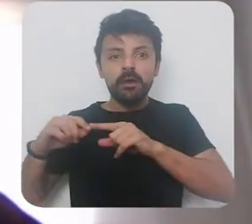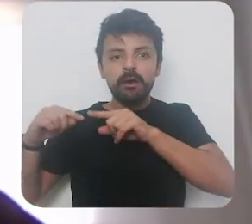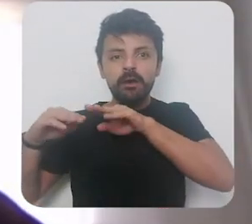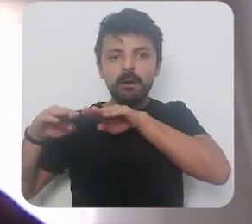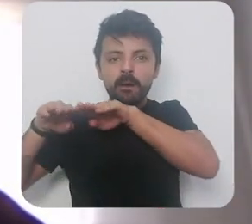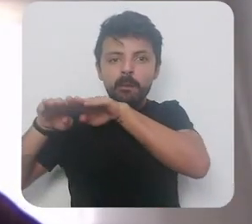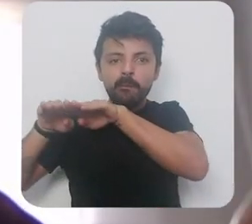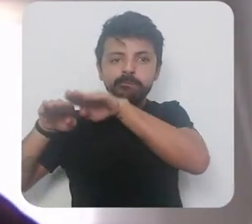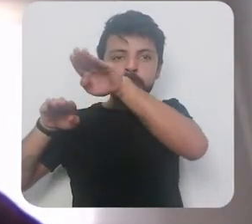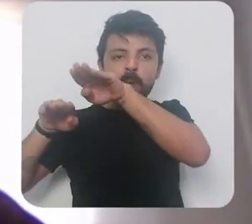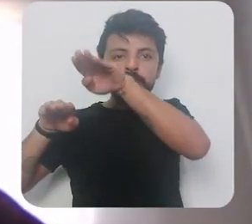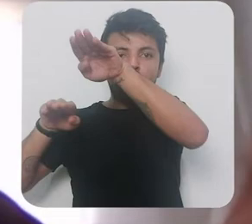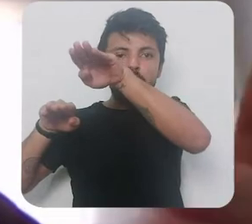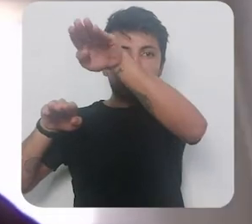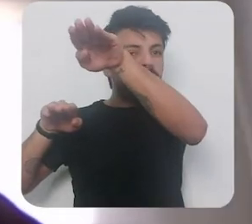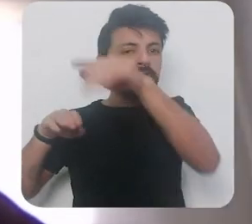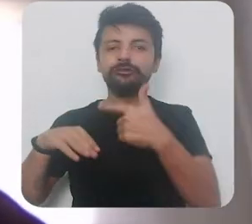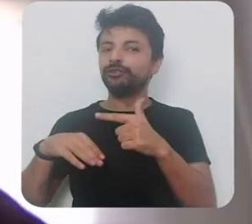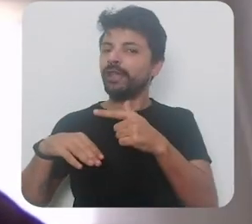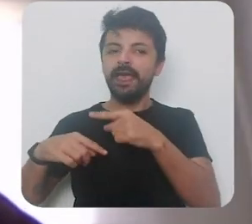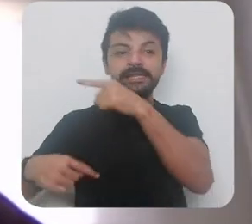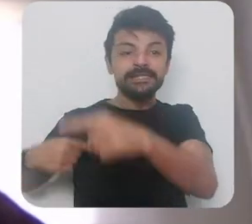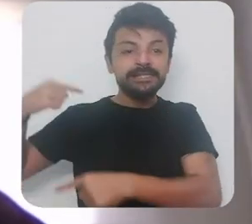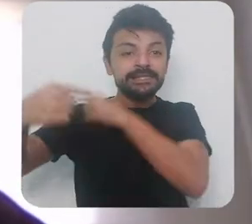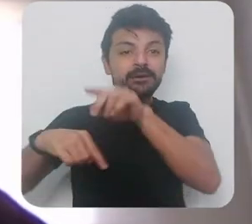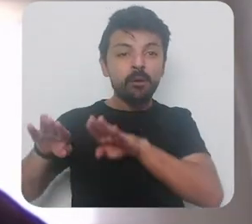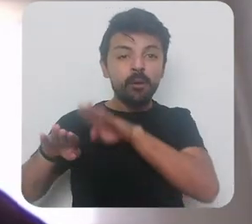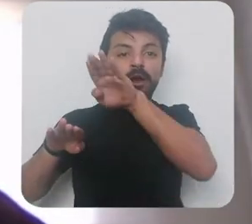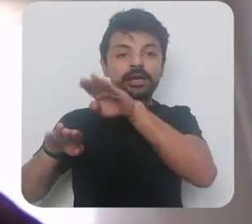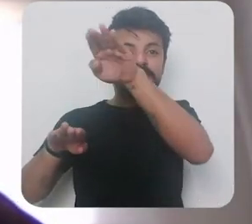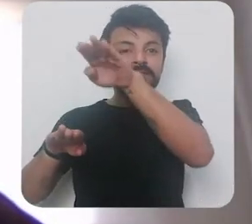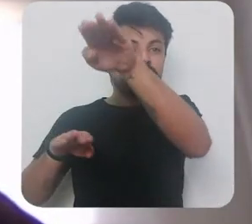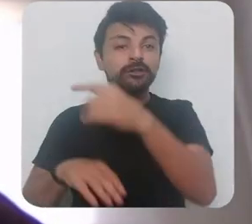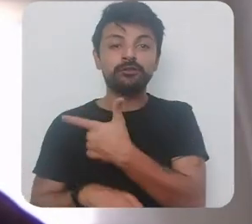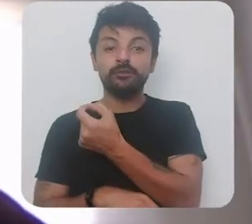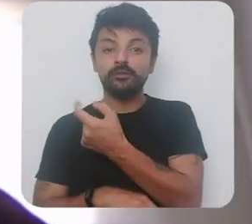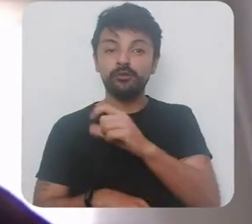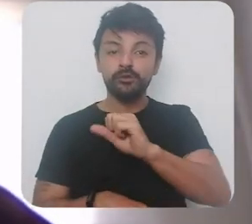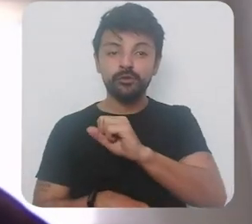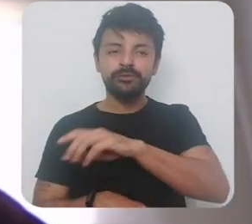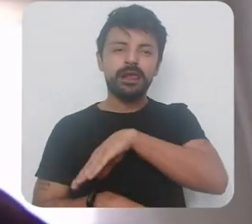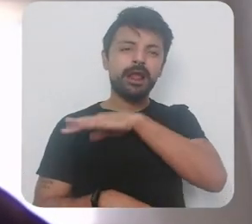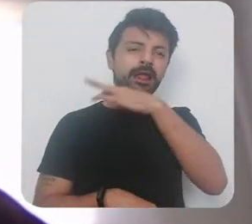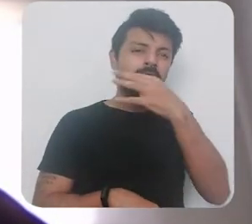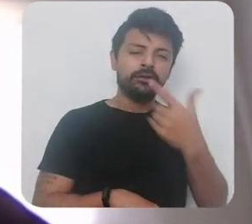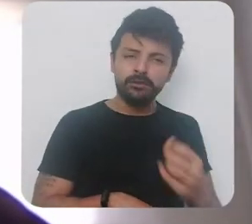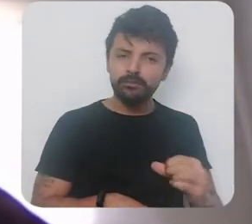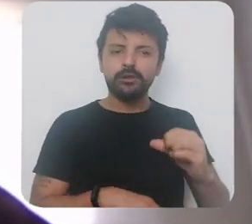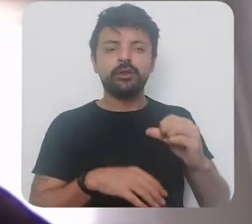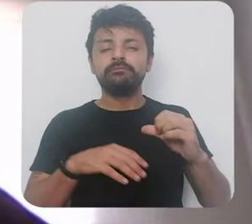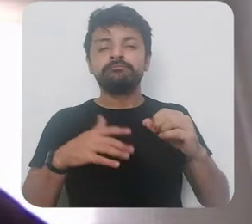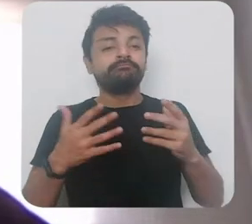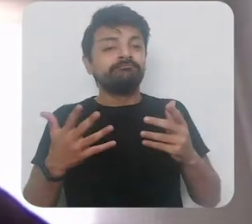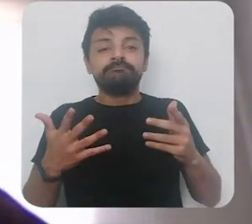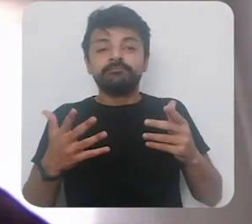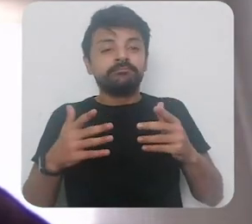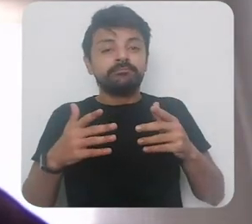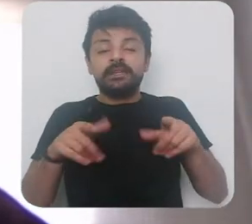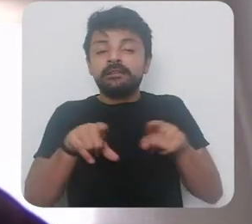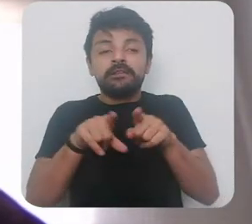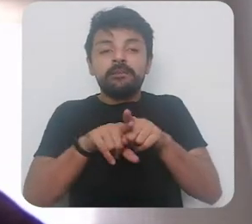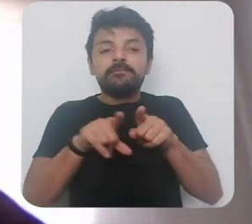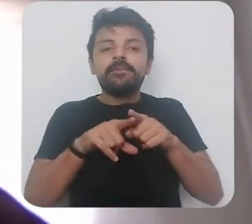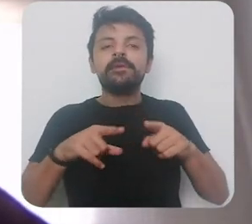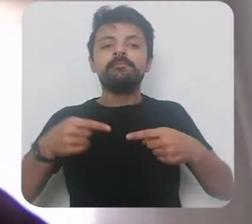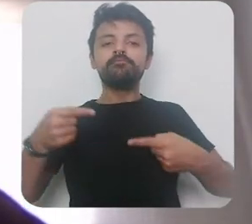contínuo durante vários anos desde 2008 2009 e a capacidade